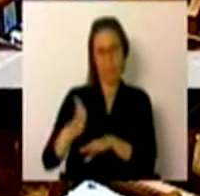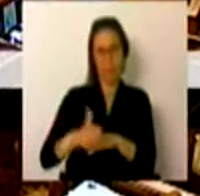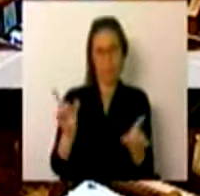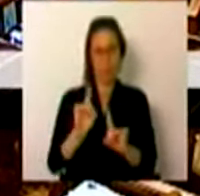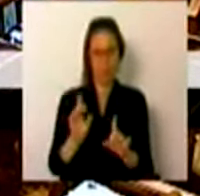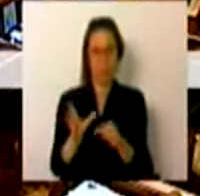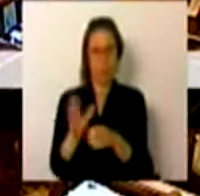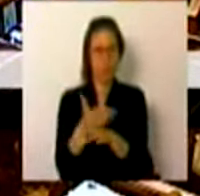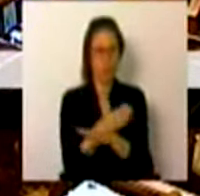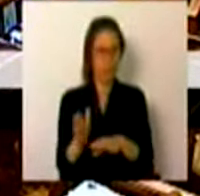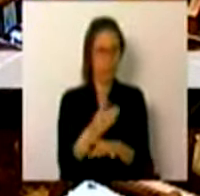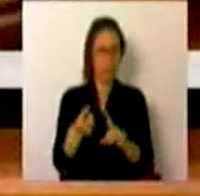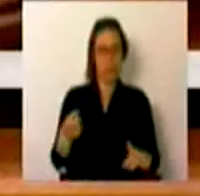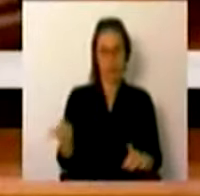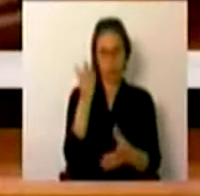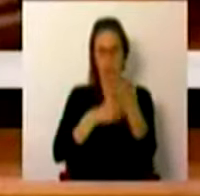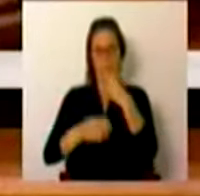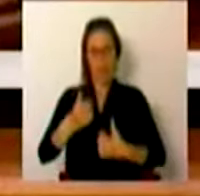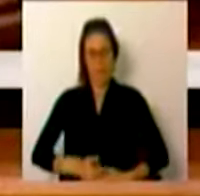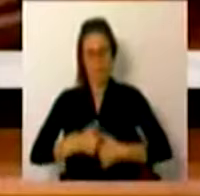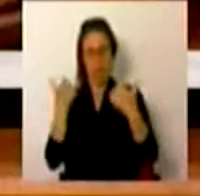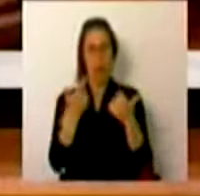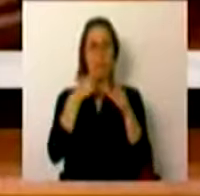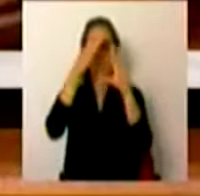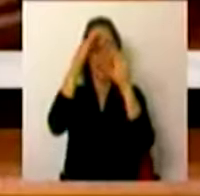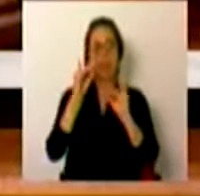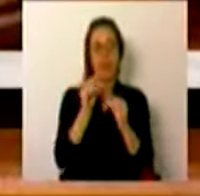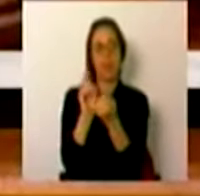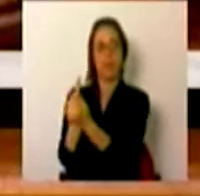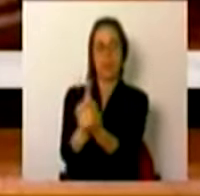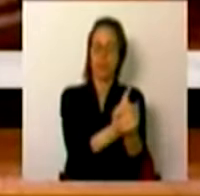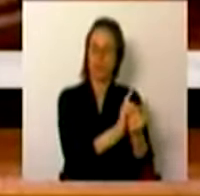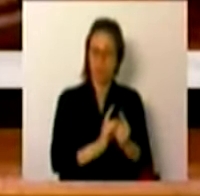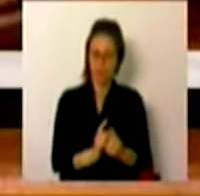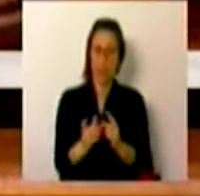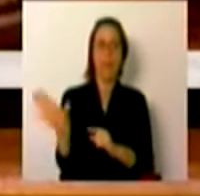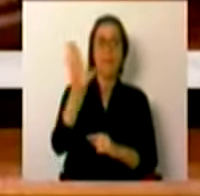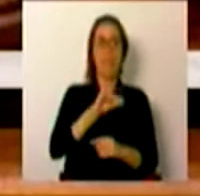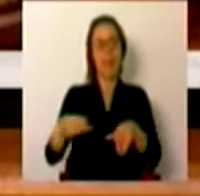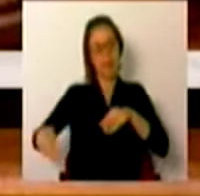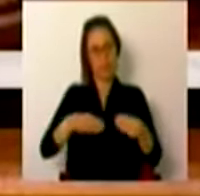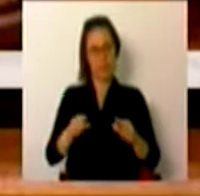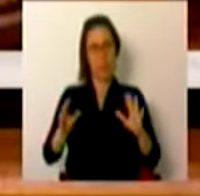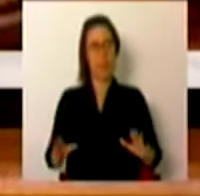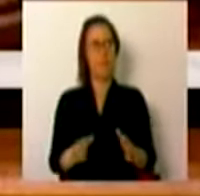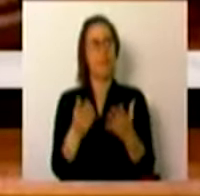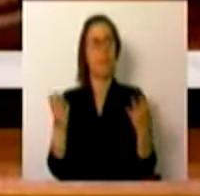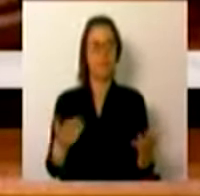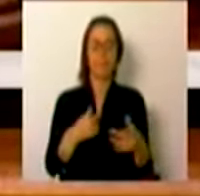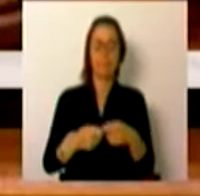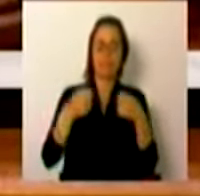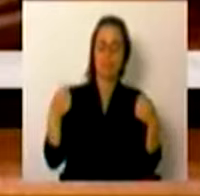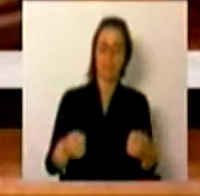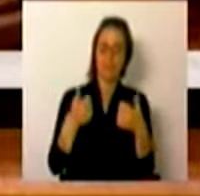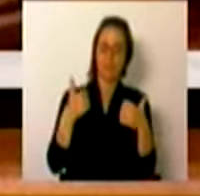uns dos outros. Aprender melhor implica um ensino mais personalizado e com mais flexibilidade. Por isso, alargamos a